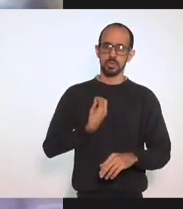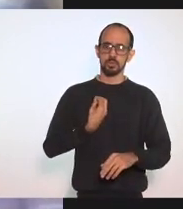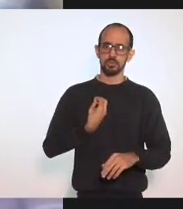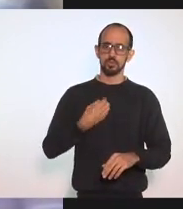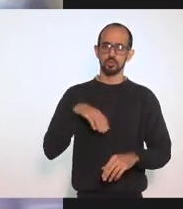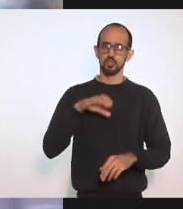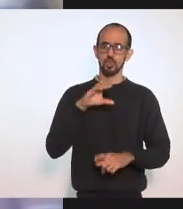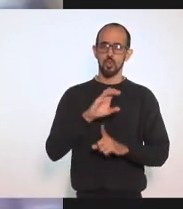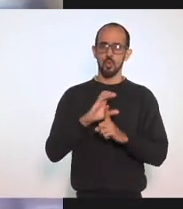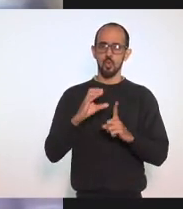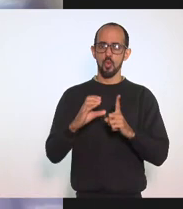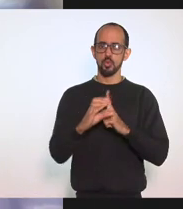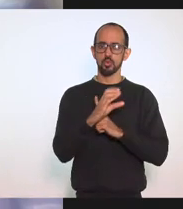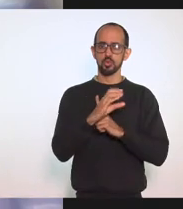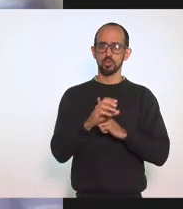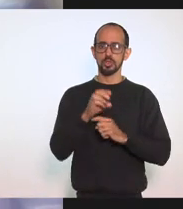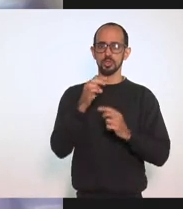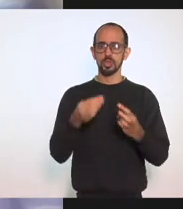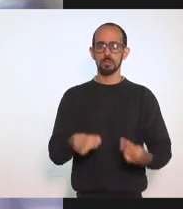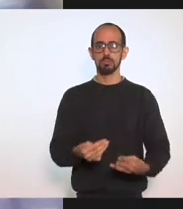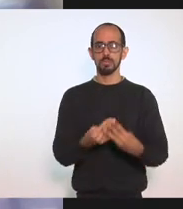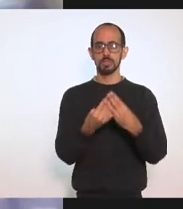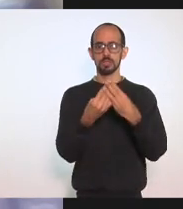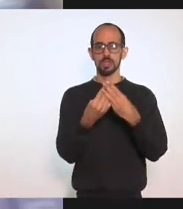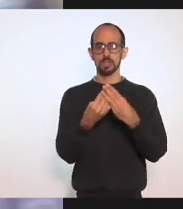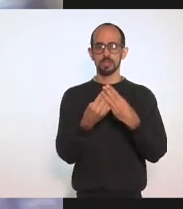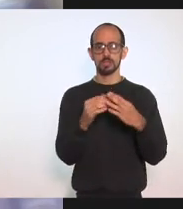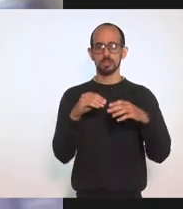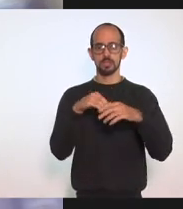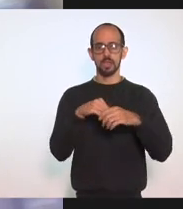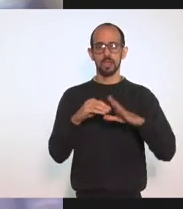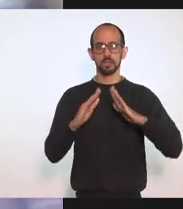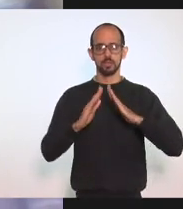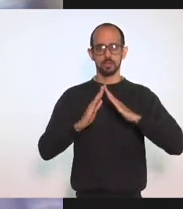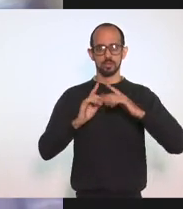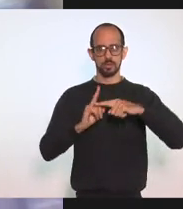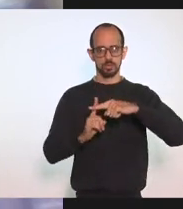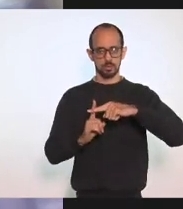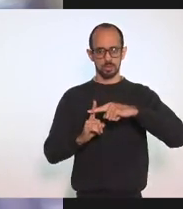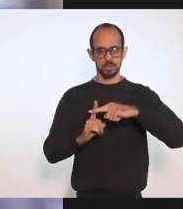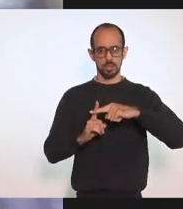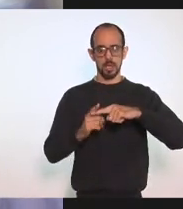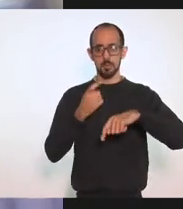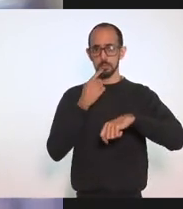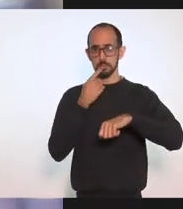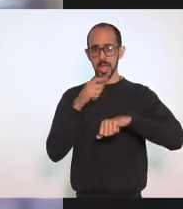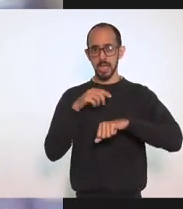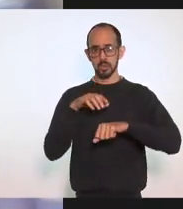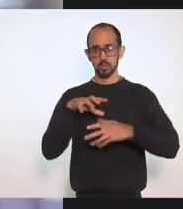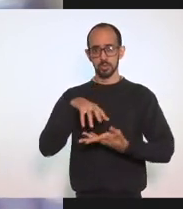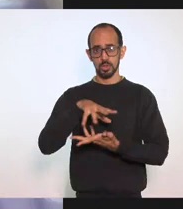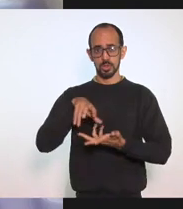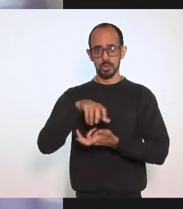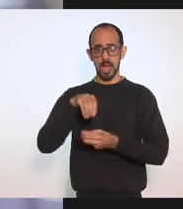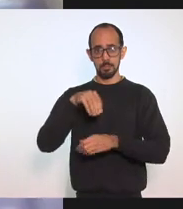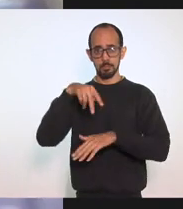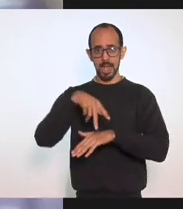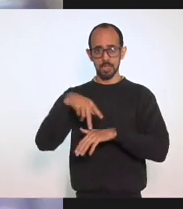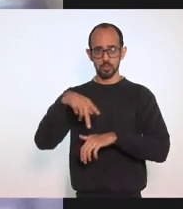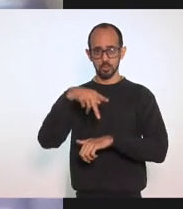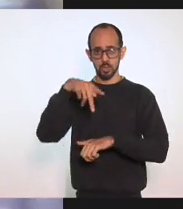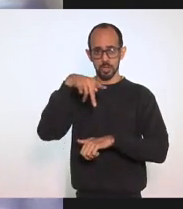Presenciais Nas igrejas Nos tempos Na véspera Da páscoa O ministro Cássio Nunes Marques